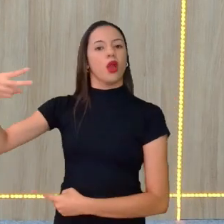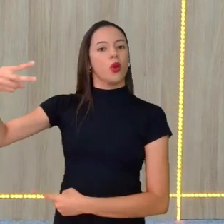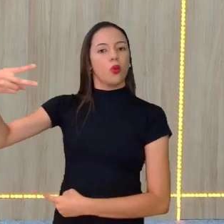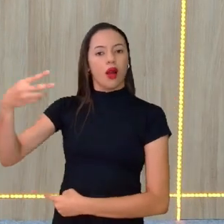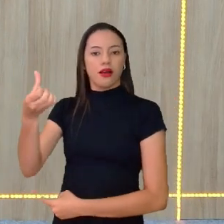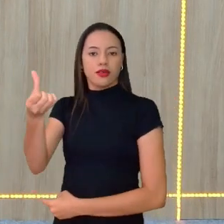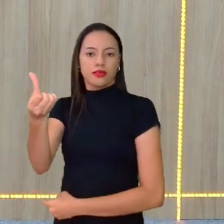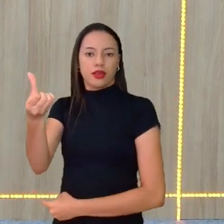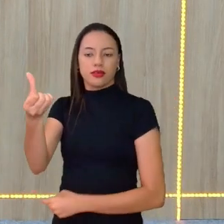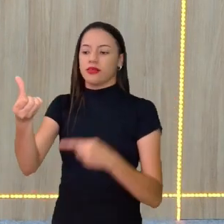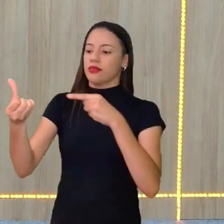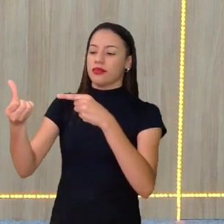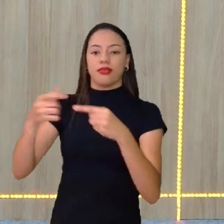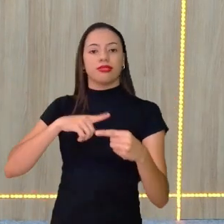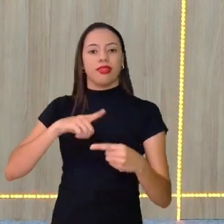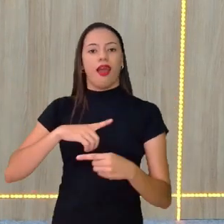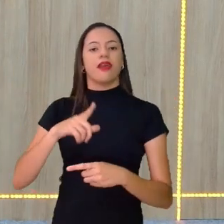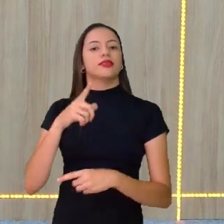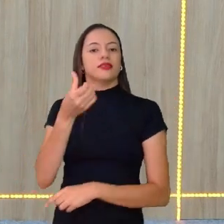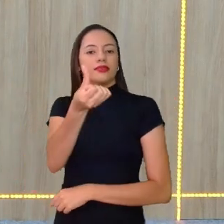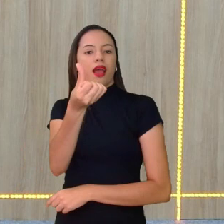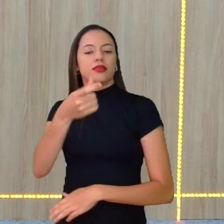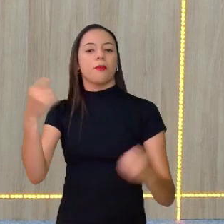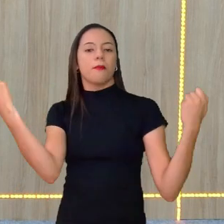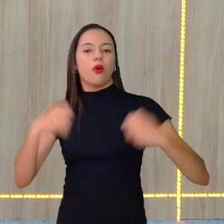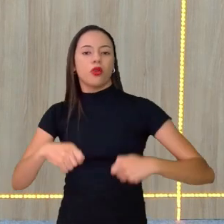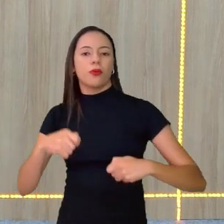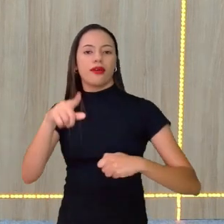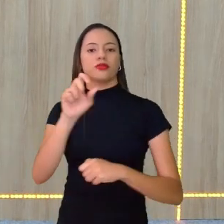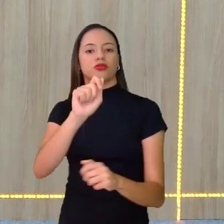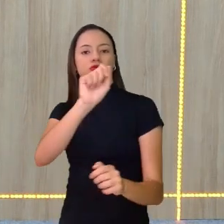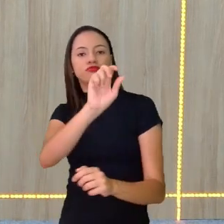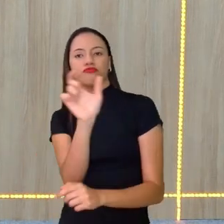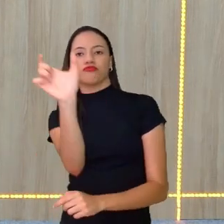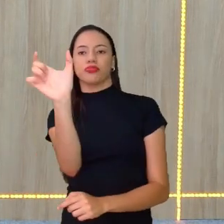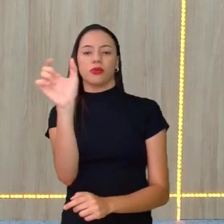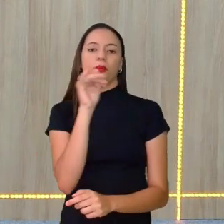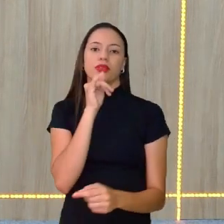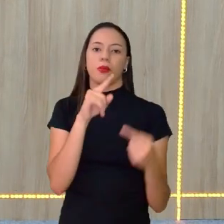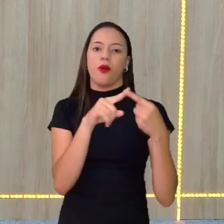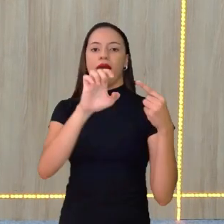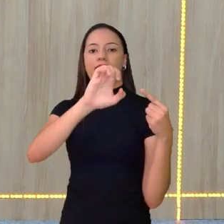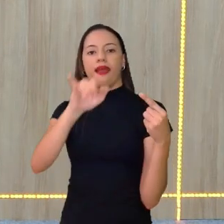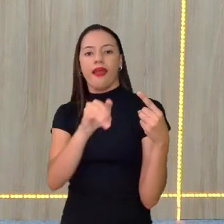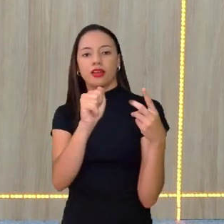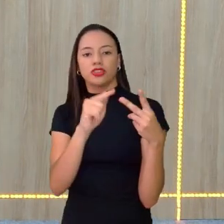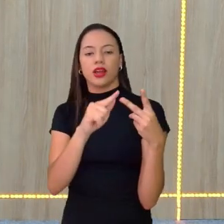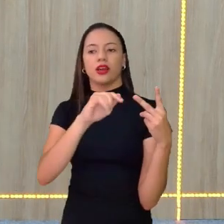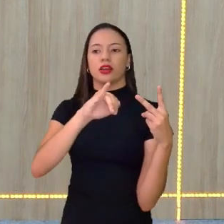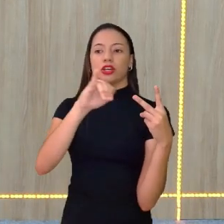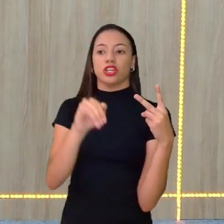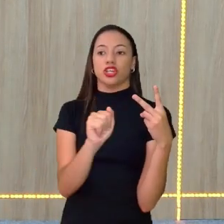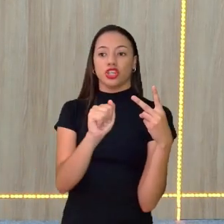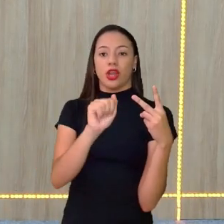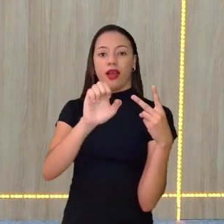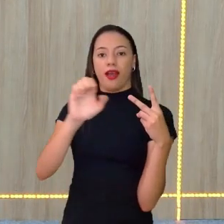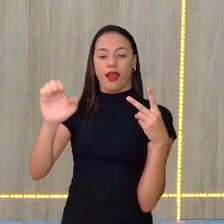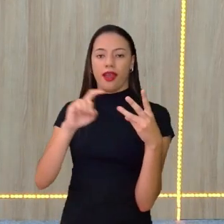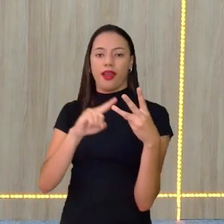Então, tem seis possibilidades de escrever EJA. Pode ser EJA, JAE, AEGE,